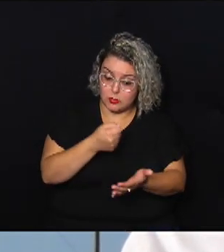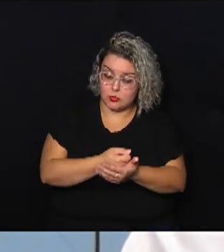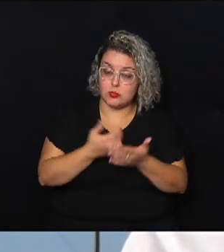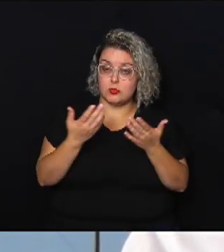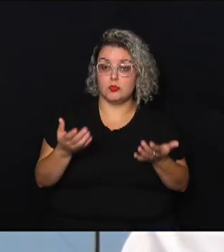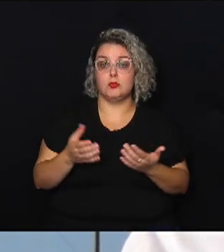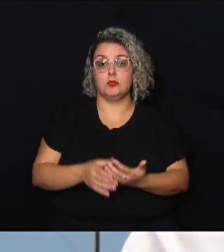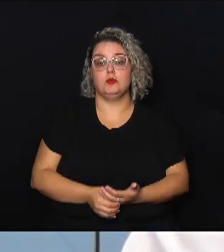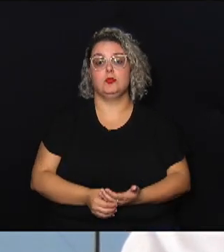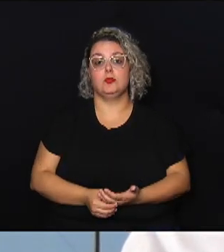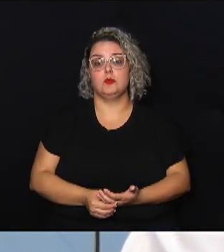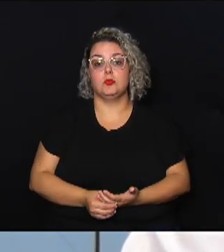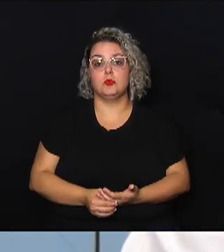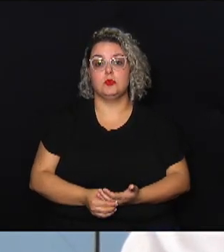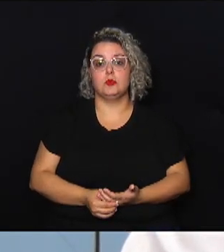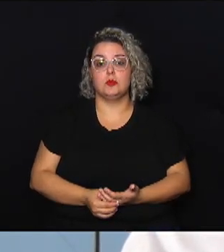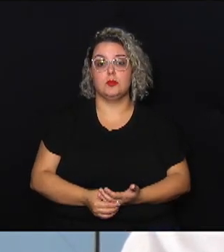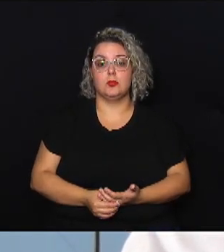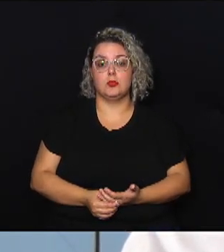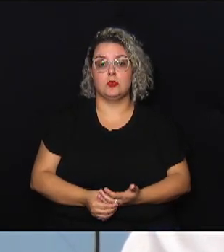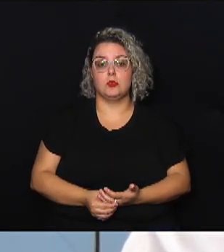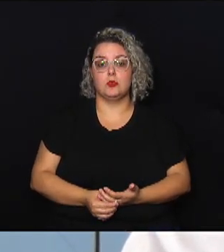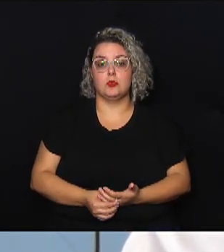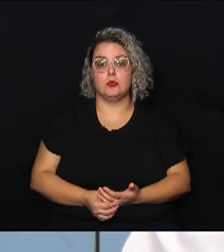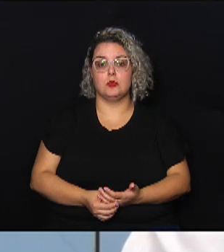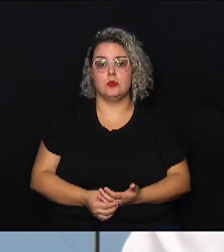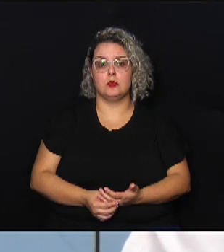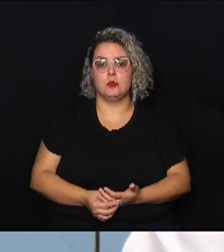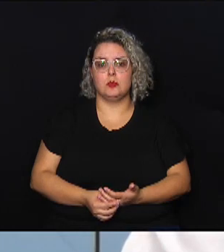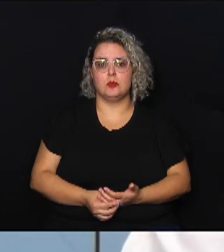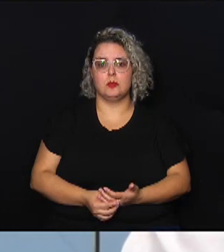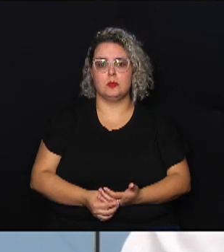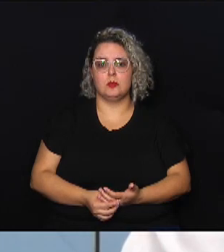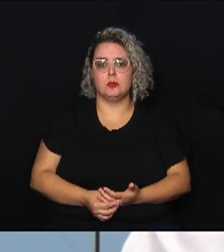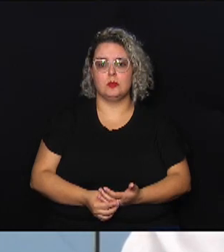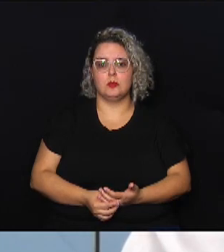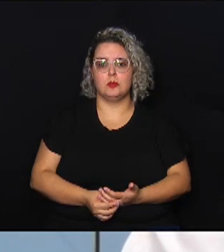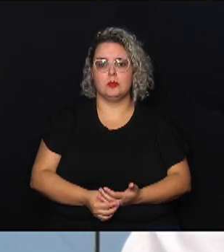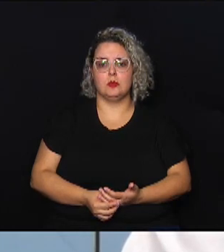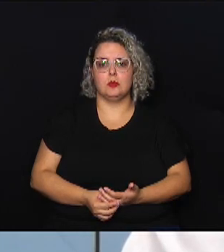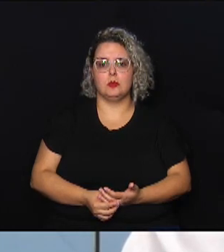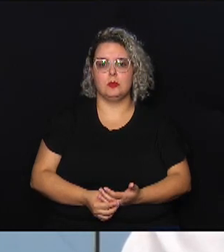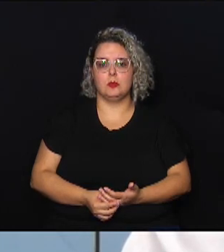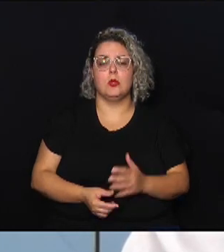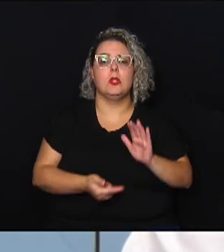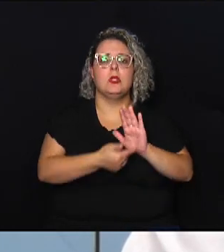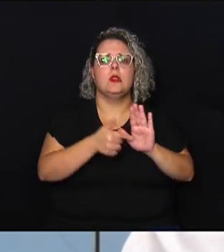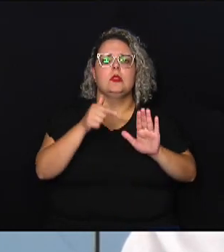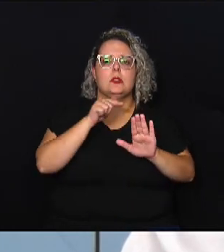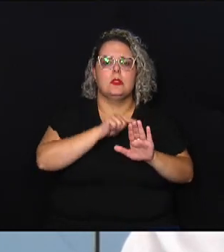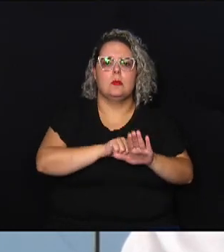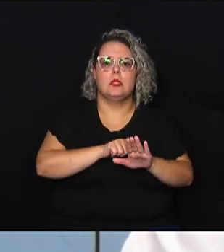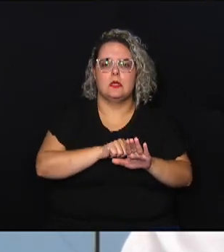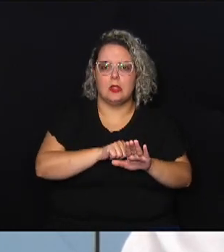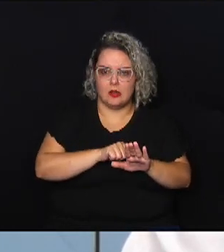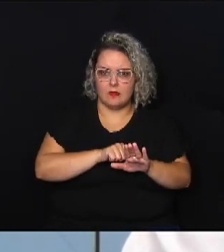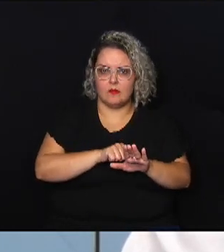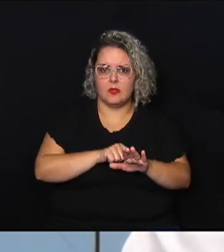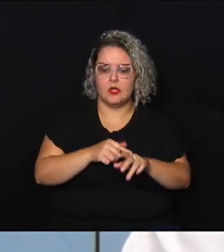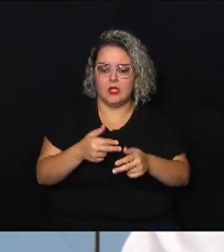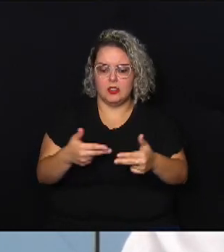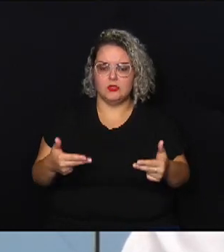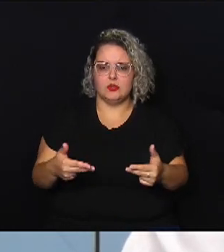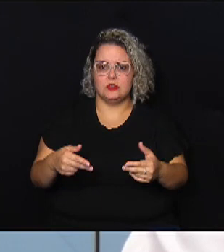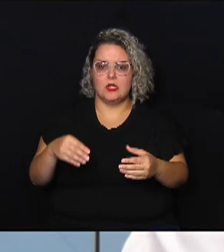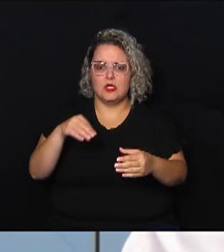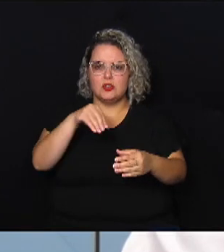o não esquecimento tirar o pó quando pegar pó em alguma coisa tirar o pó e dizer olha está vivo ainda o assunto está